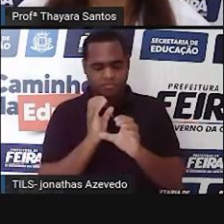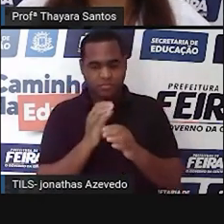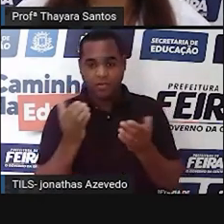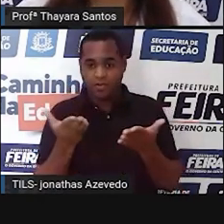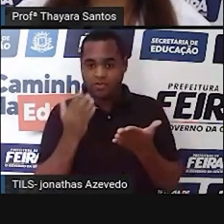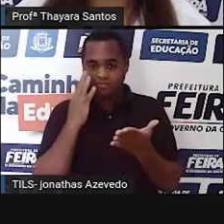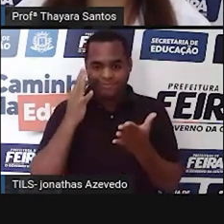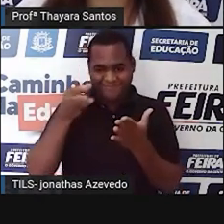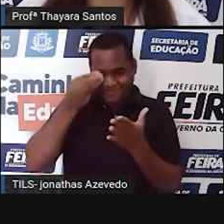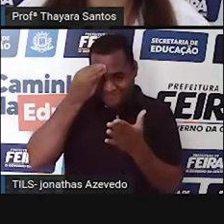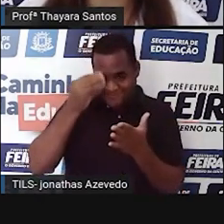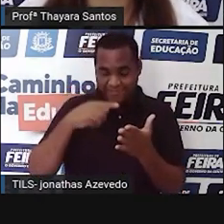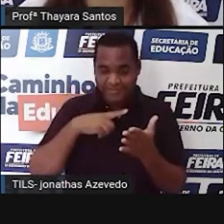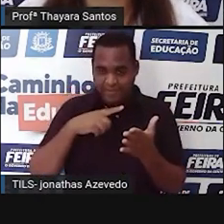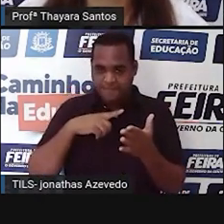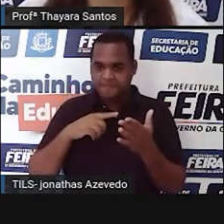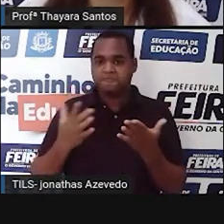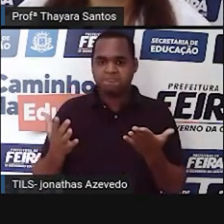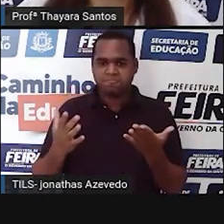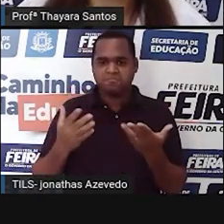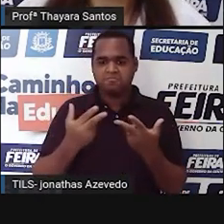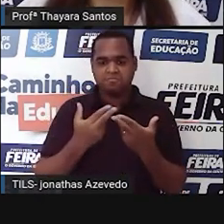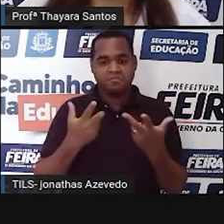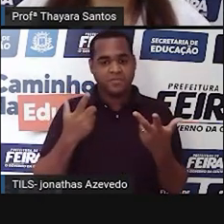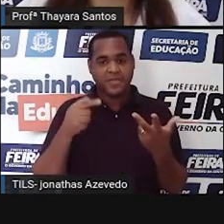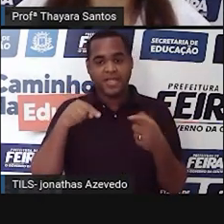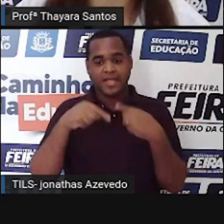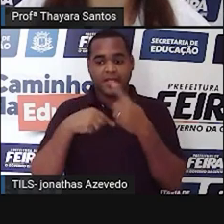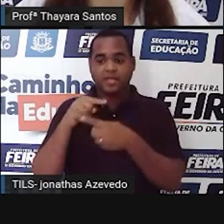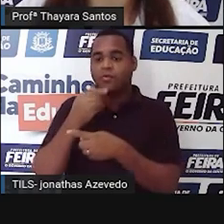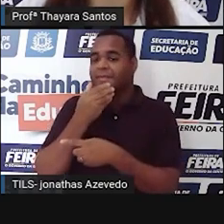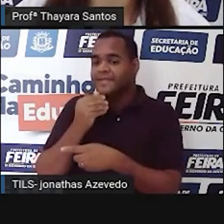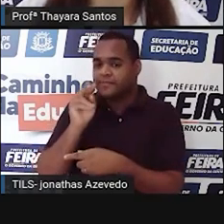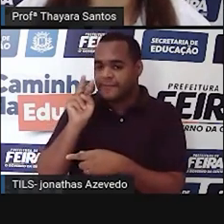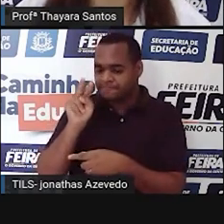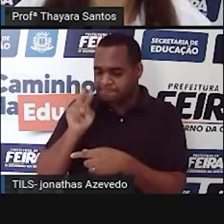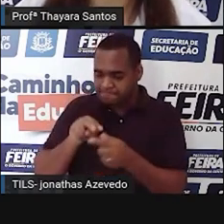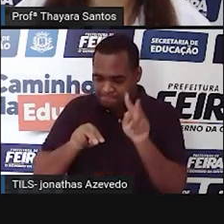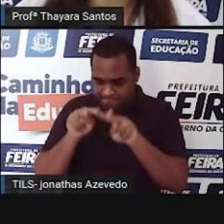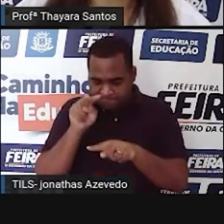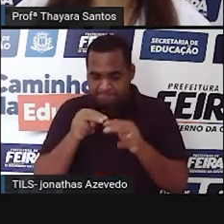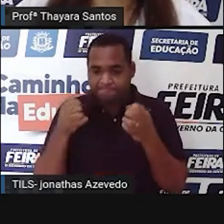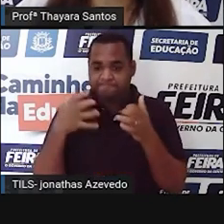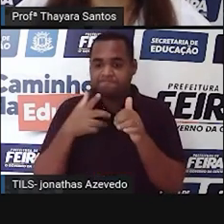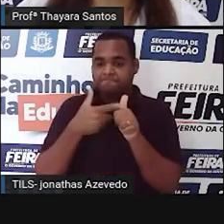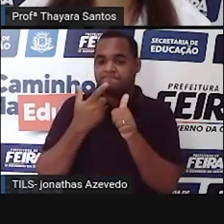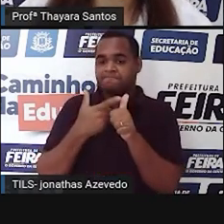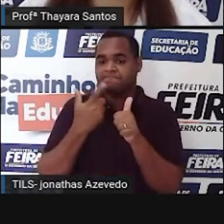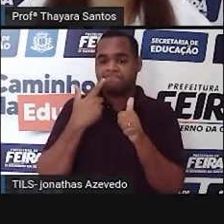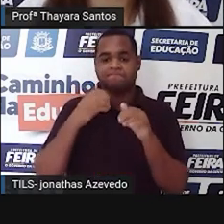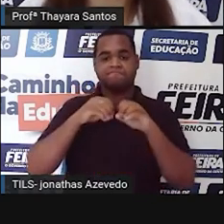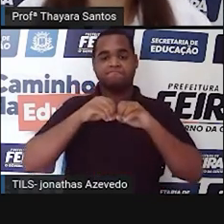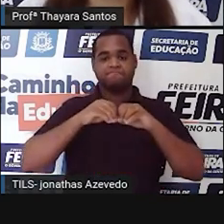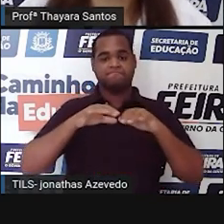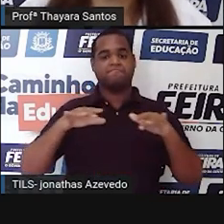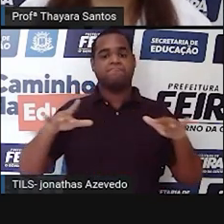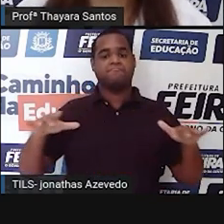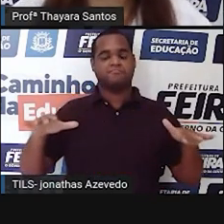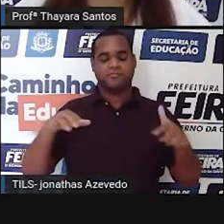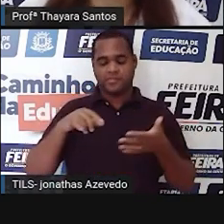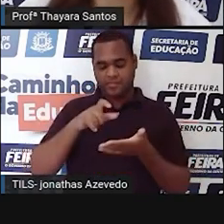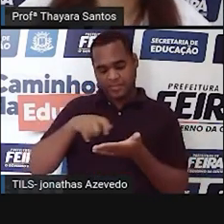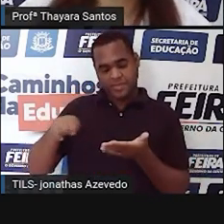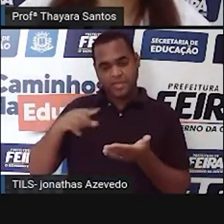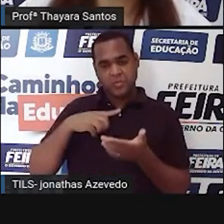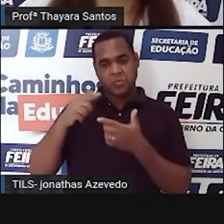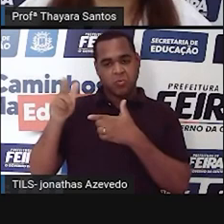tem registro. E depois que ele fez essas observações, essas primeiras observações, ele compartilhou as coisas que ele escreveu